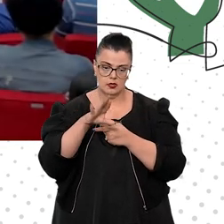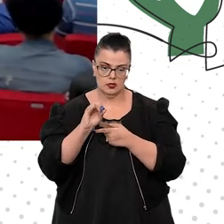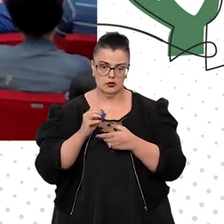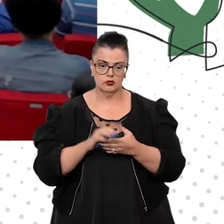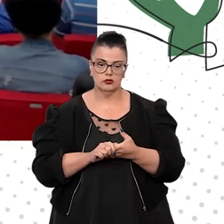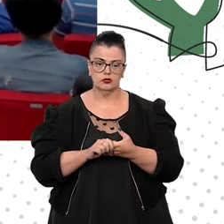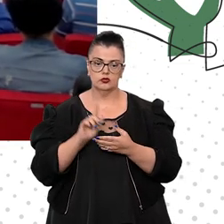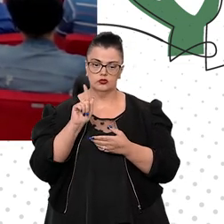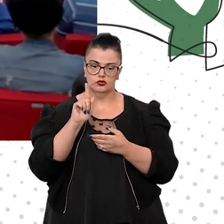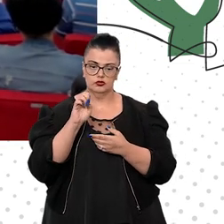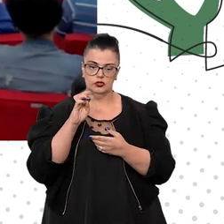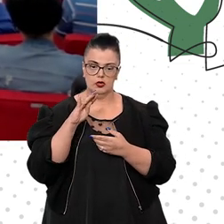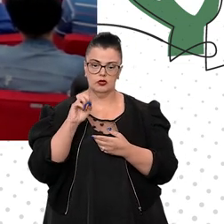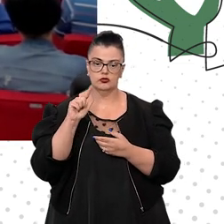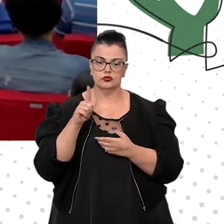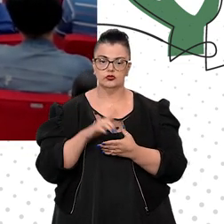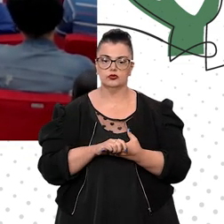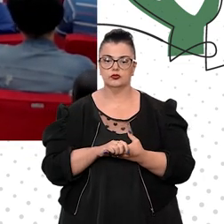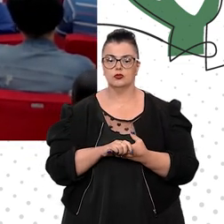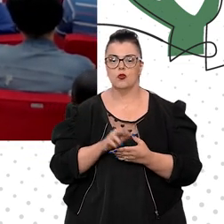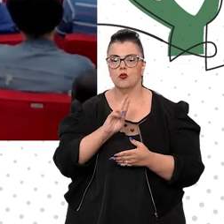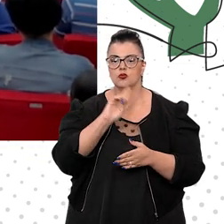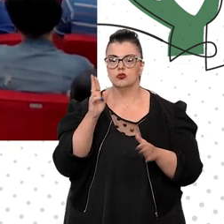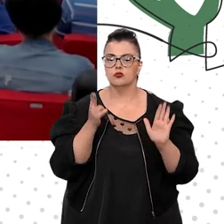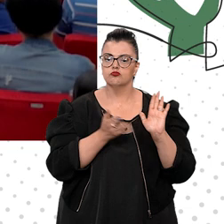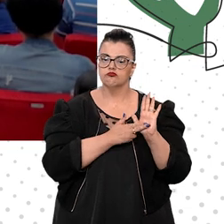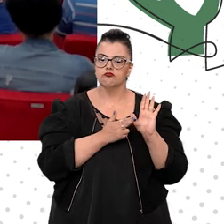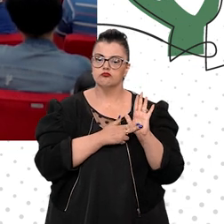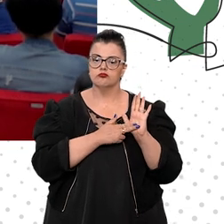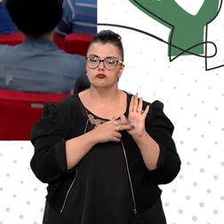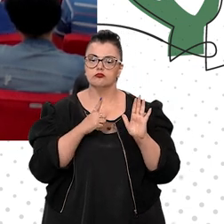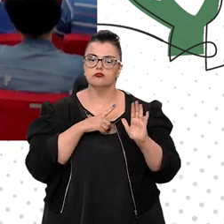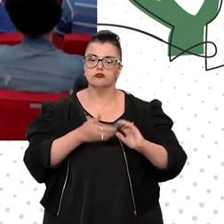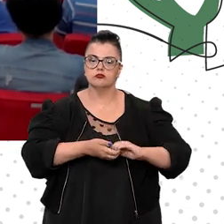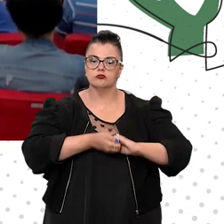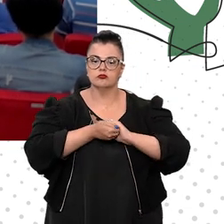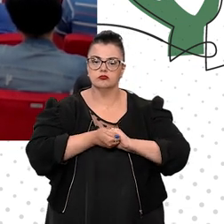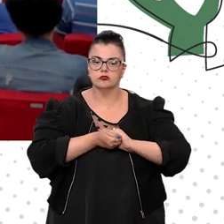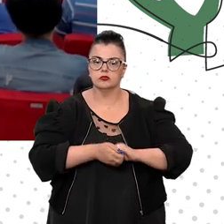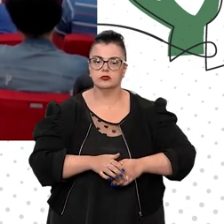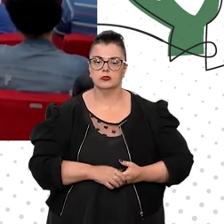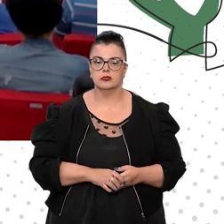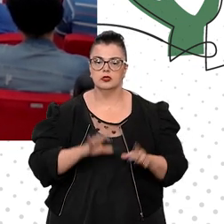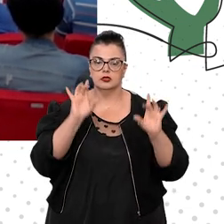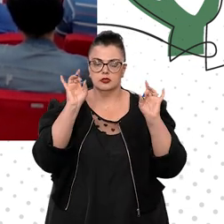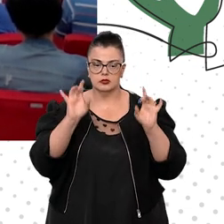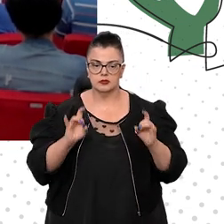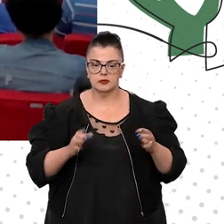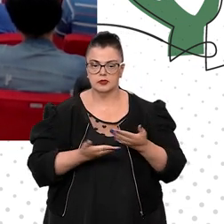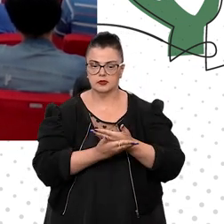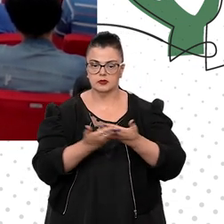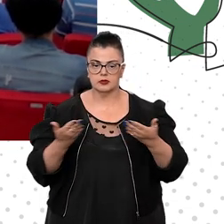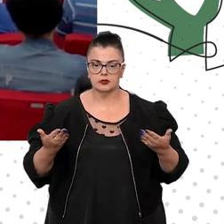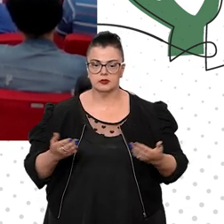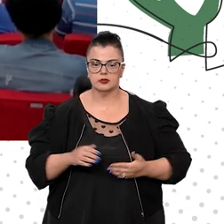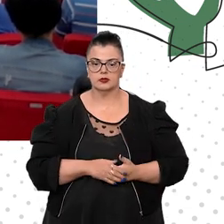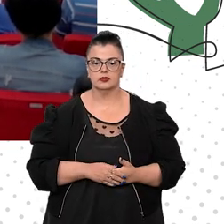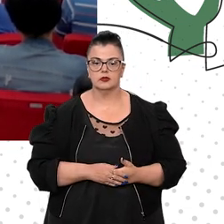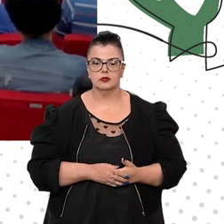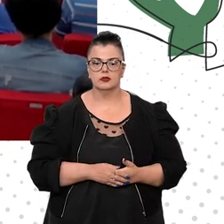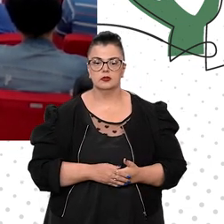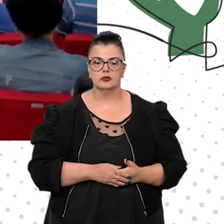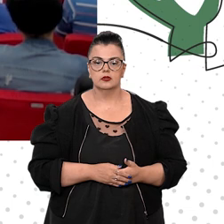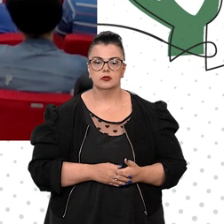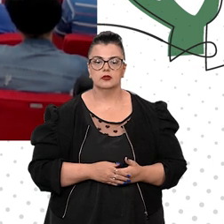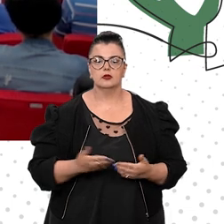Gentil, em nome de quem são cumprimentados de forma especial as colaboradoras e